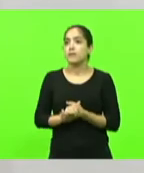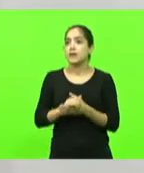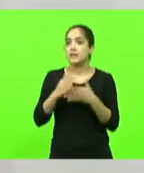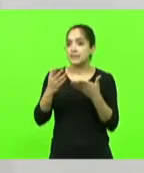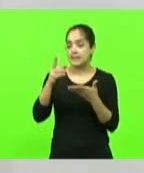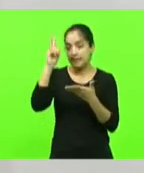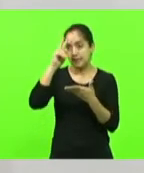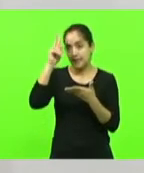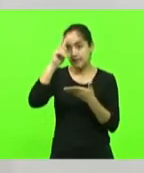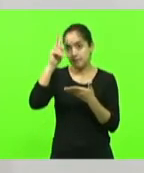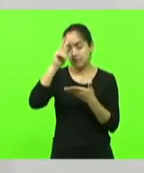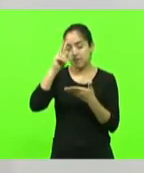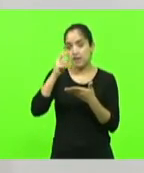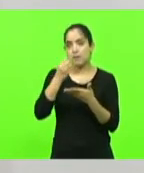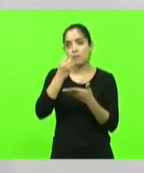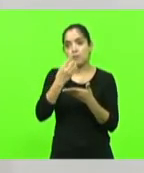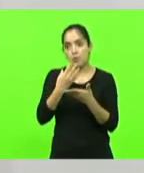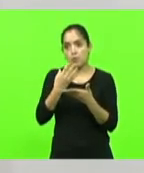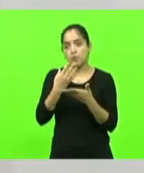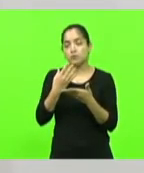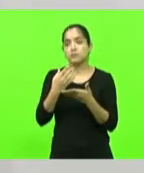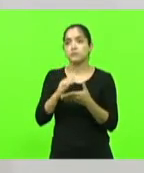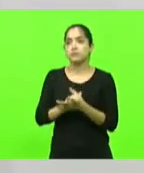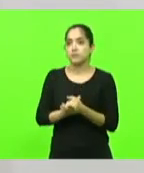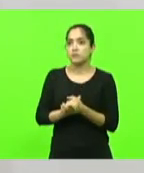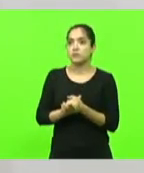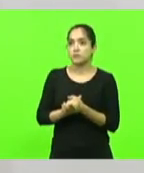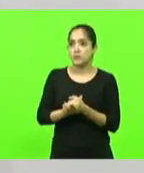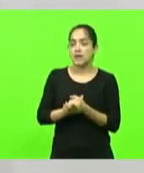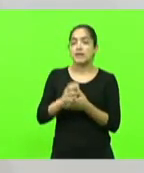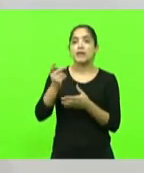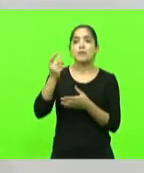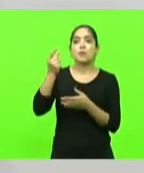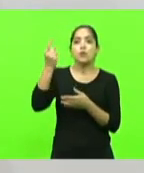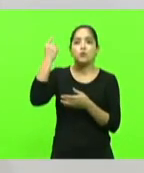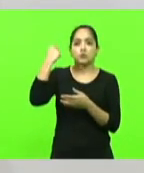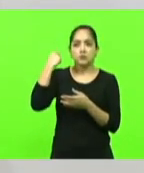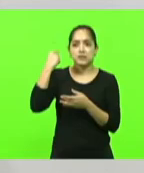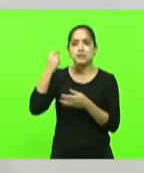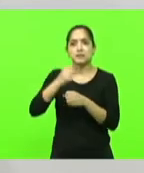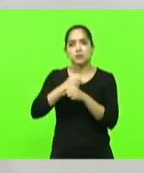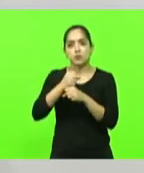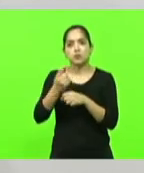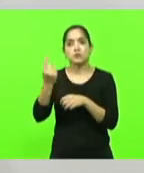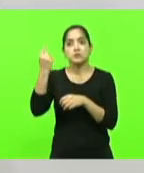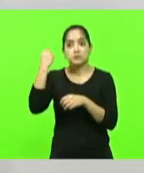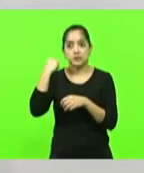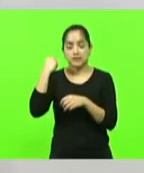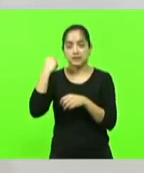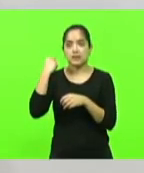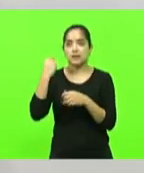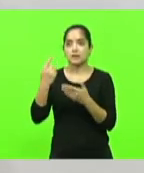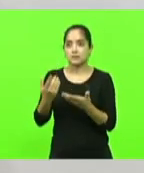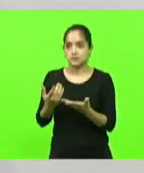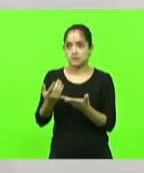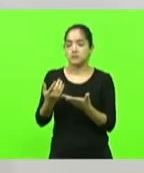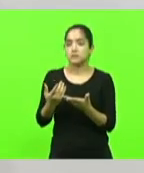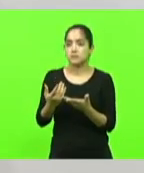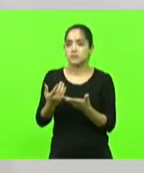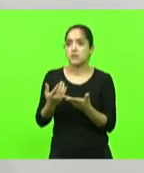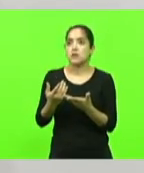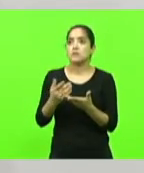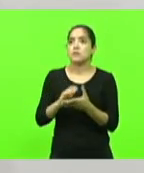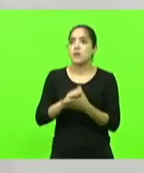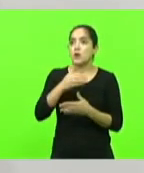lembrar né meus senhores tem que lembrar um pouquinho que há um pouco tempo atrás alguns anos atrás os governos Lula e Dilma